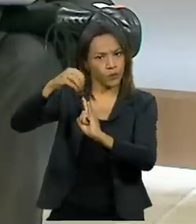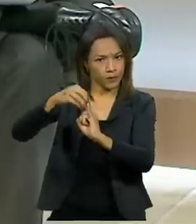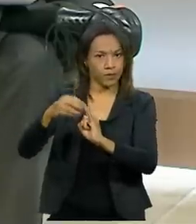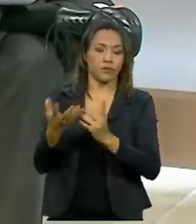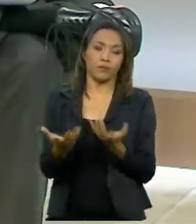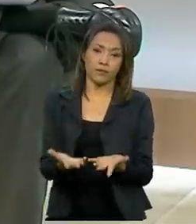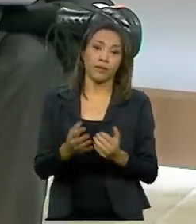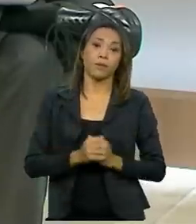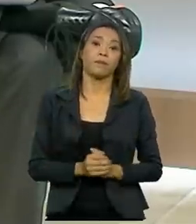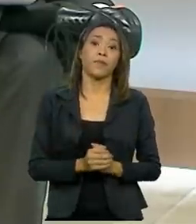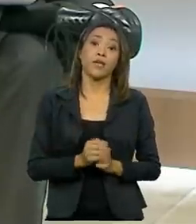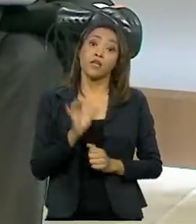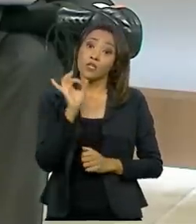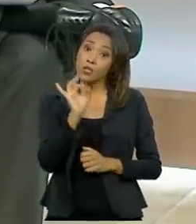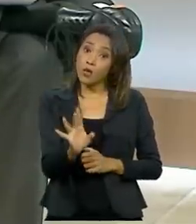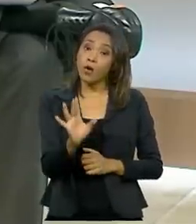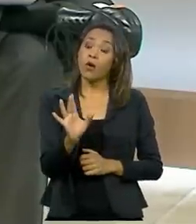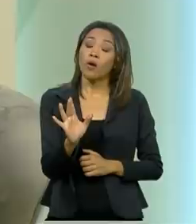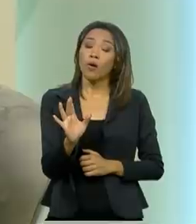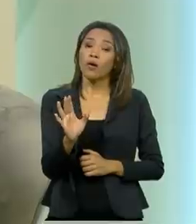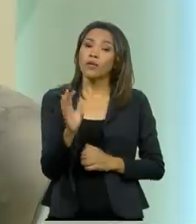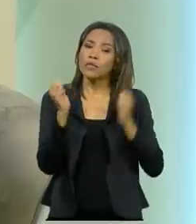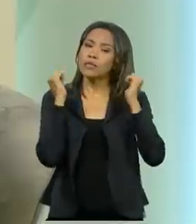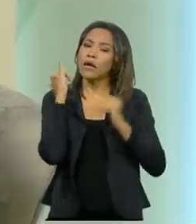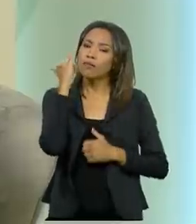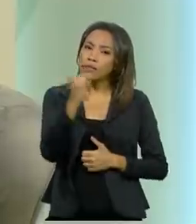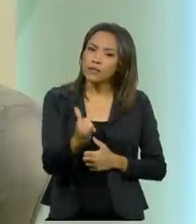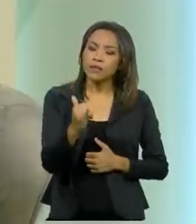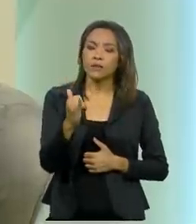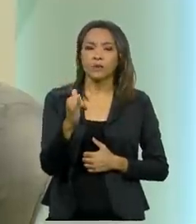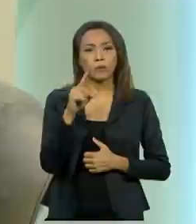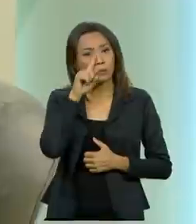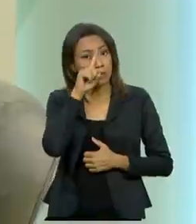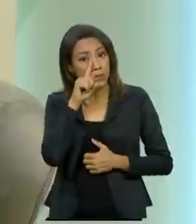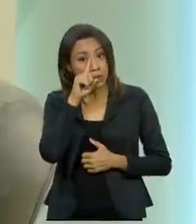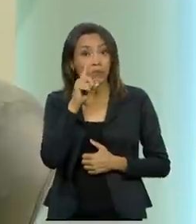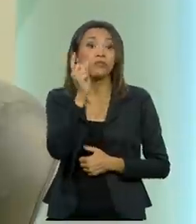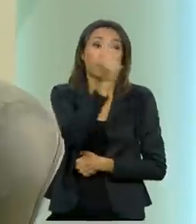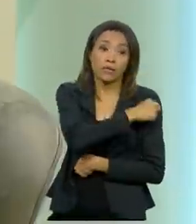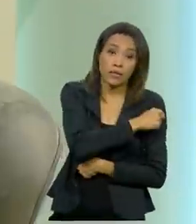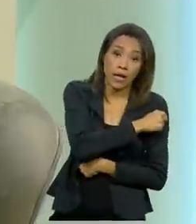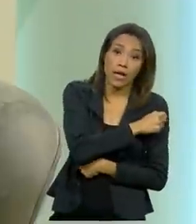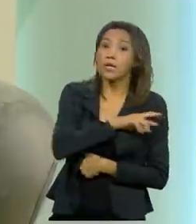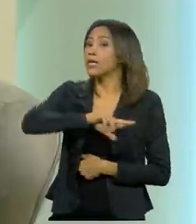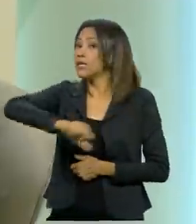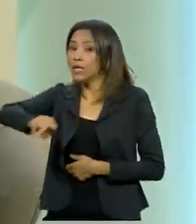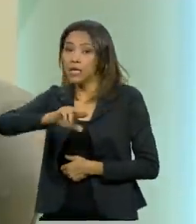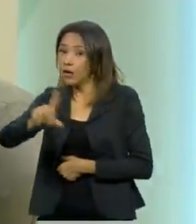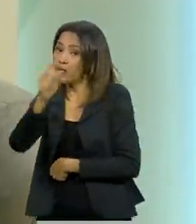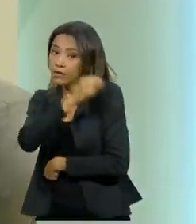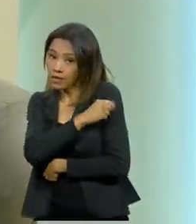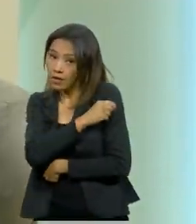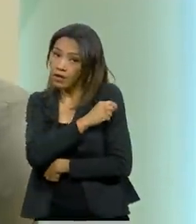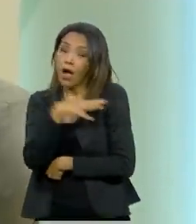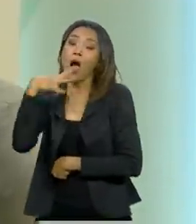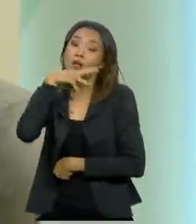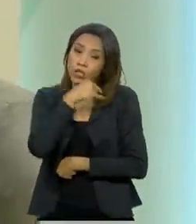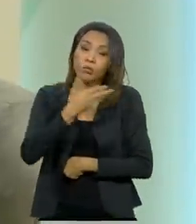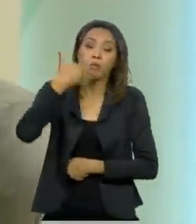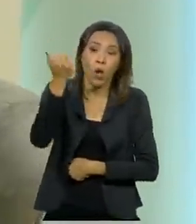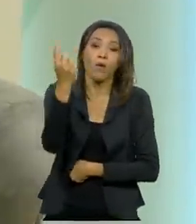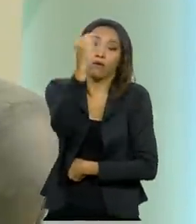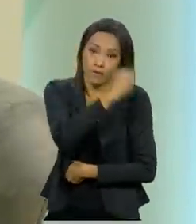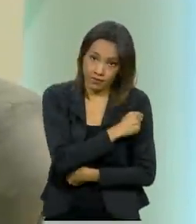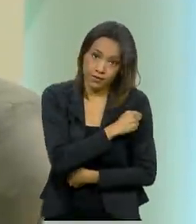China. Então, se só pesando os riscos de vacinar e não vacinar, optou-se por vacinar. Claro